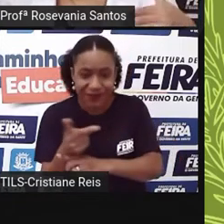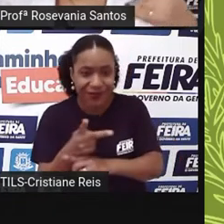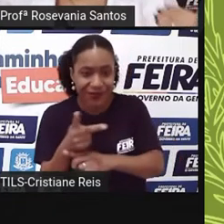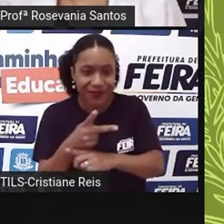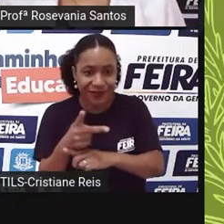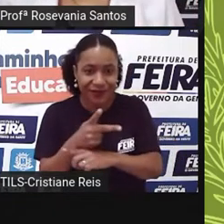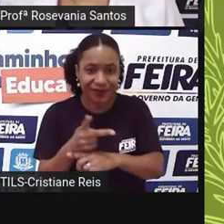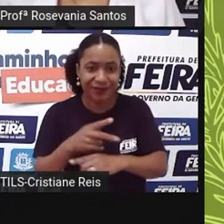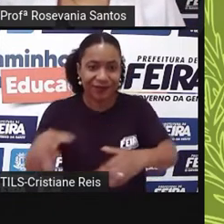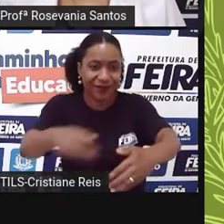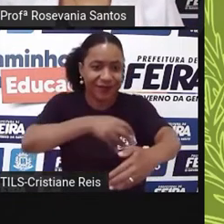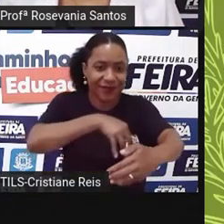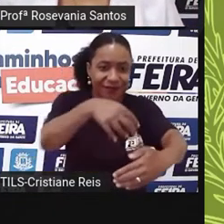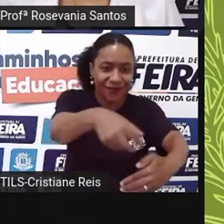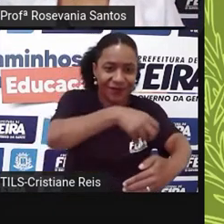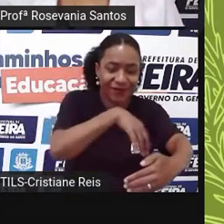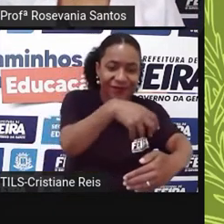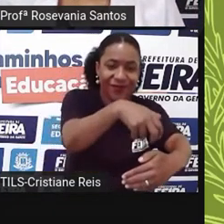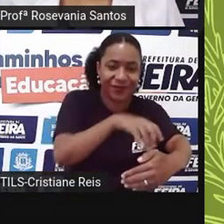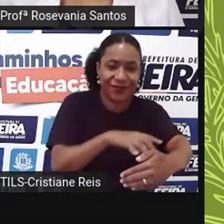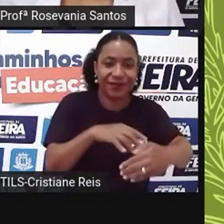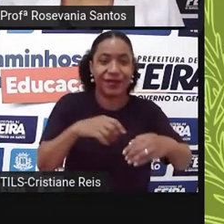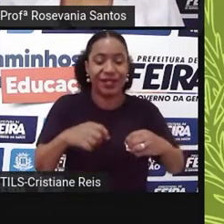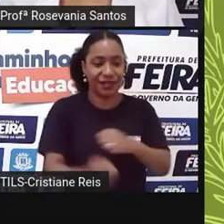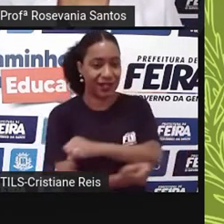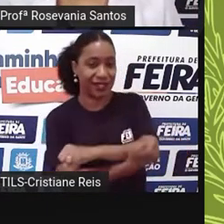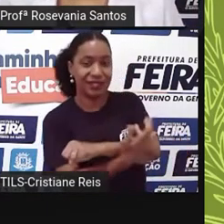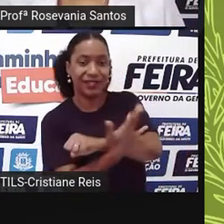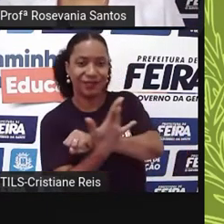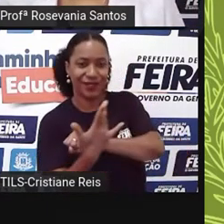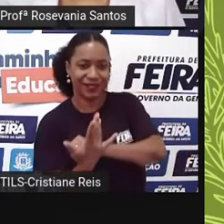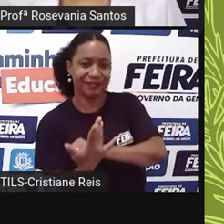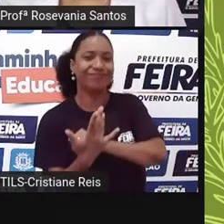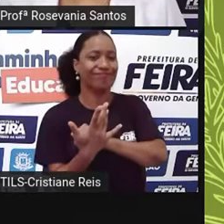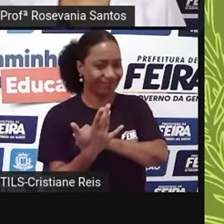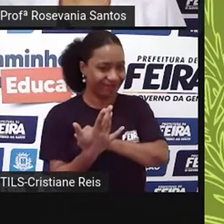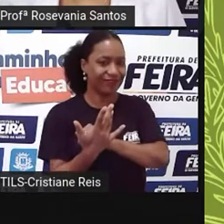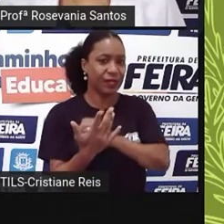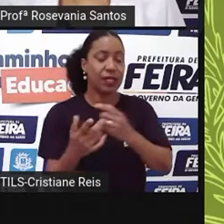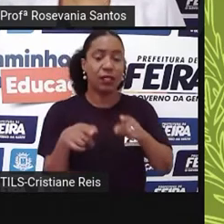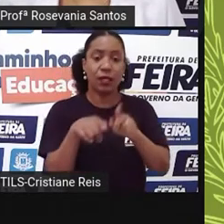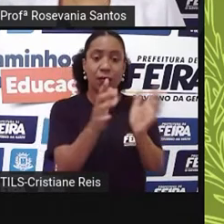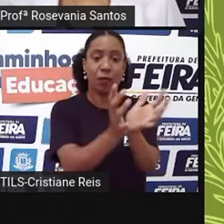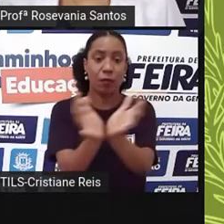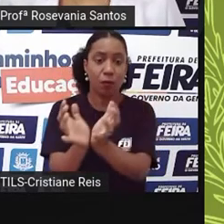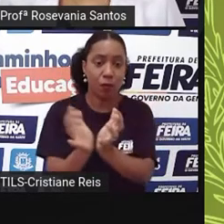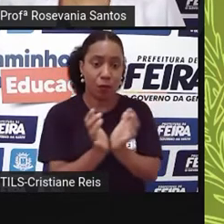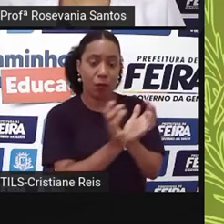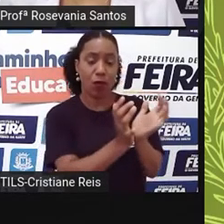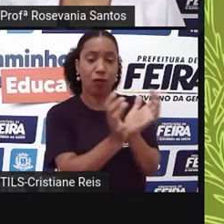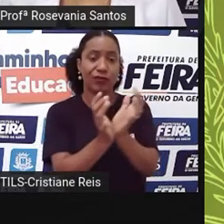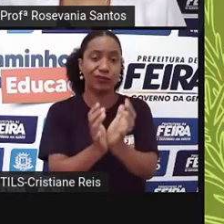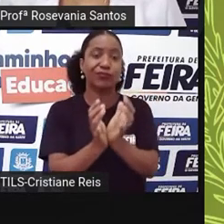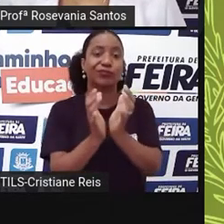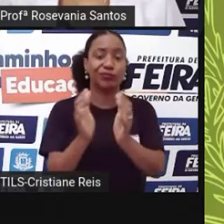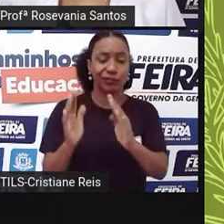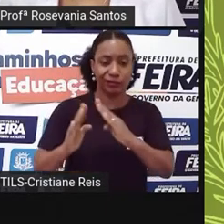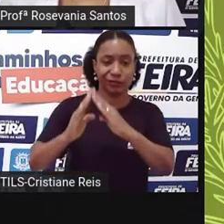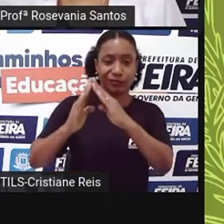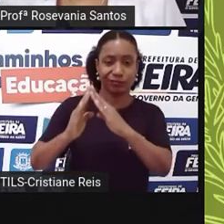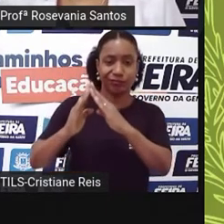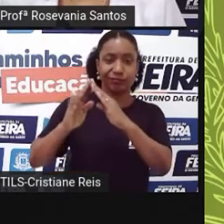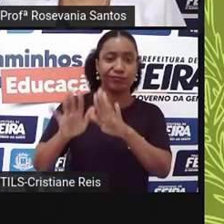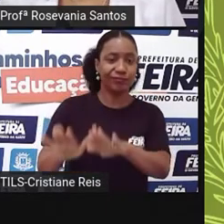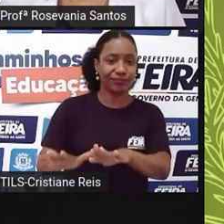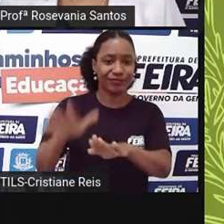tem uma série de povos tradicionais, além dos povos, né, que saíram das outras regiões, os povos imigrantes, que